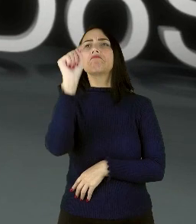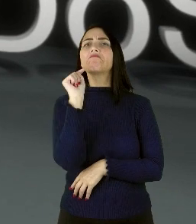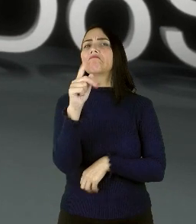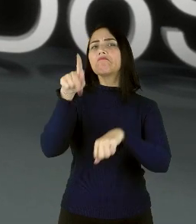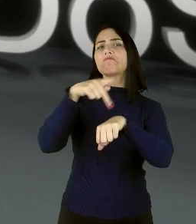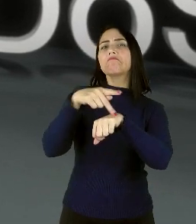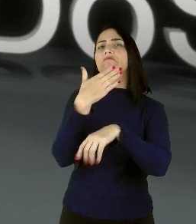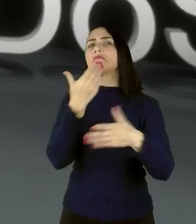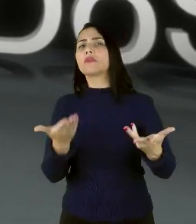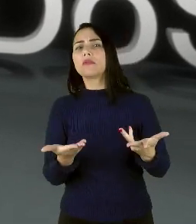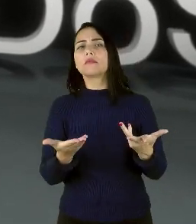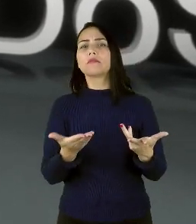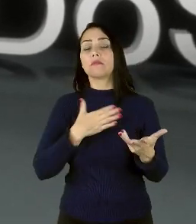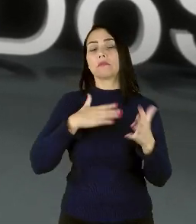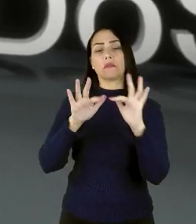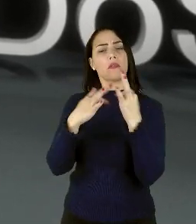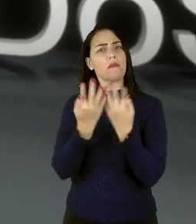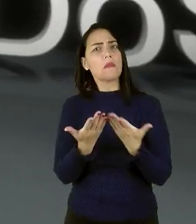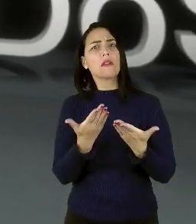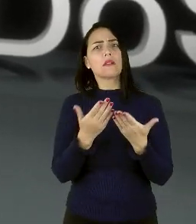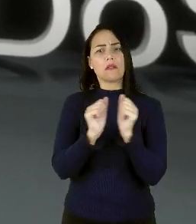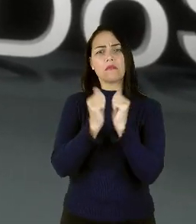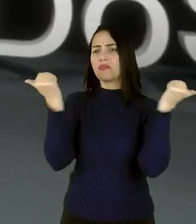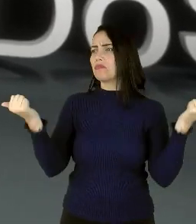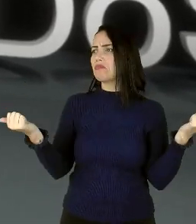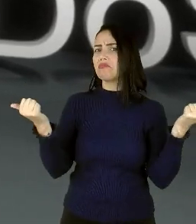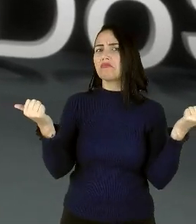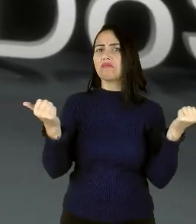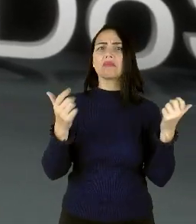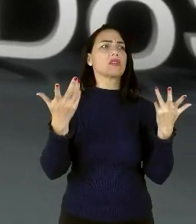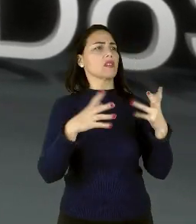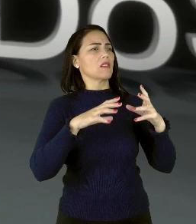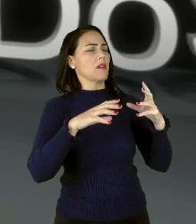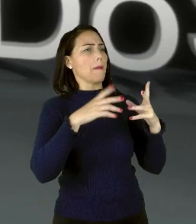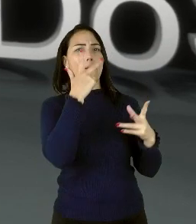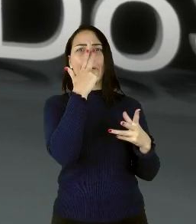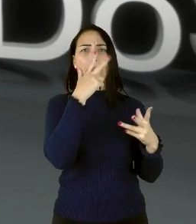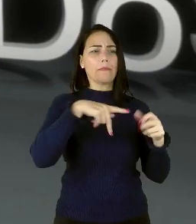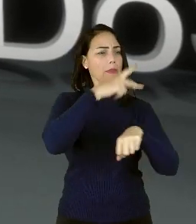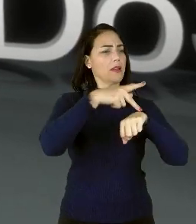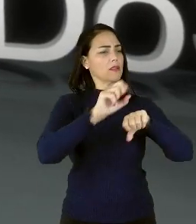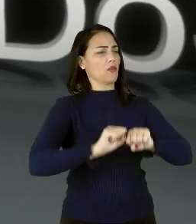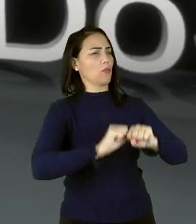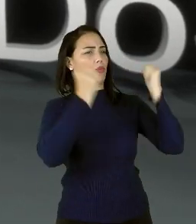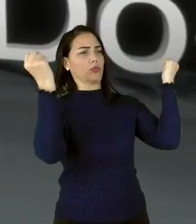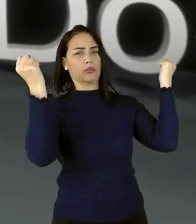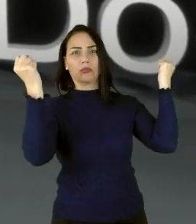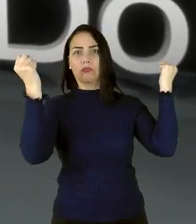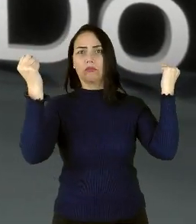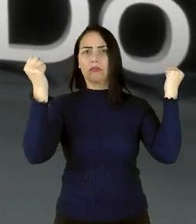O país dos meus pais, destruído por pessoas que nem se importam com o povo. Estou aqui,